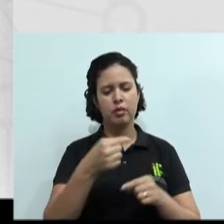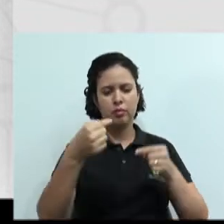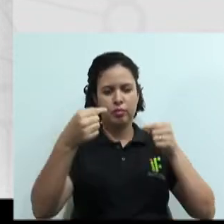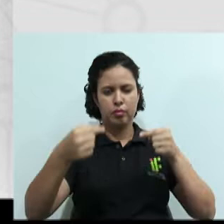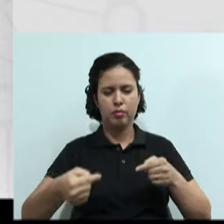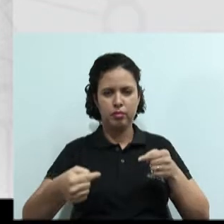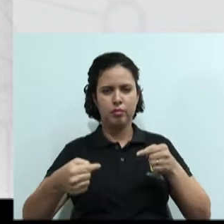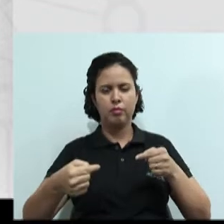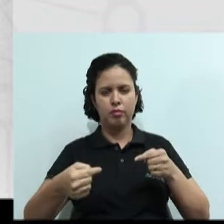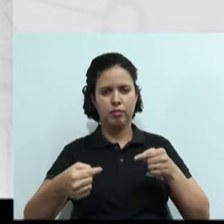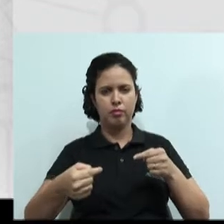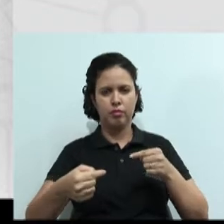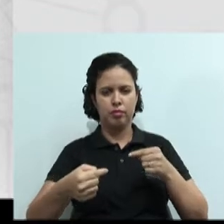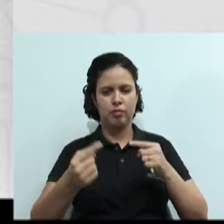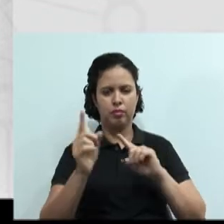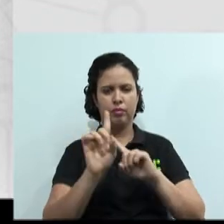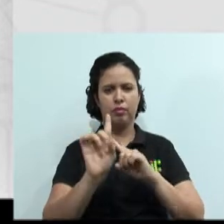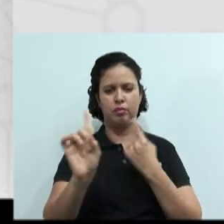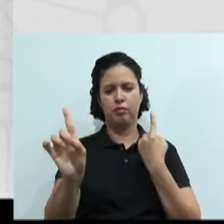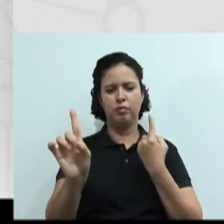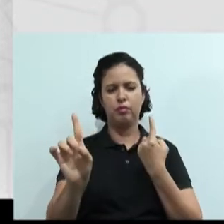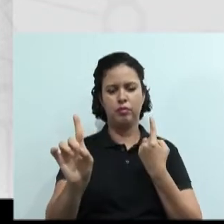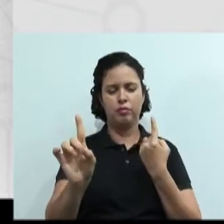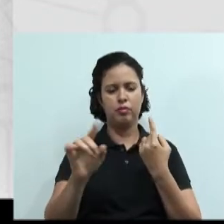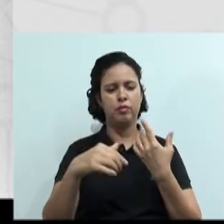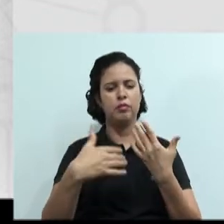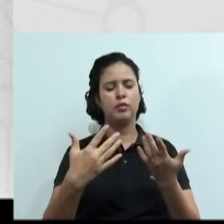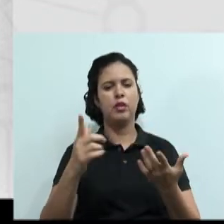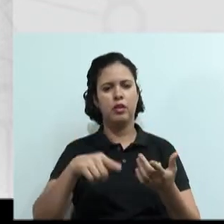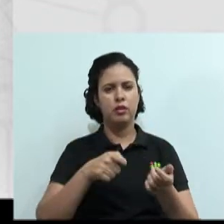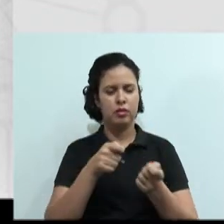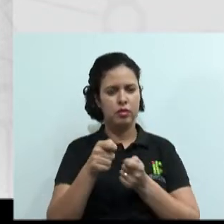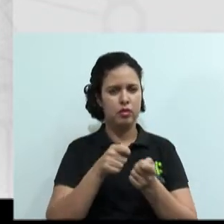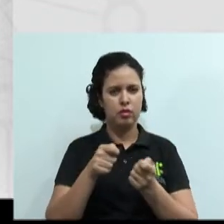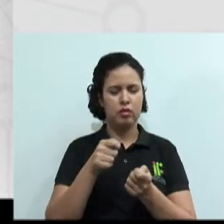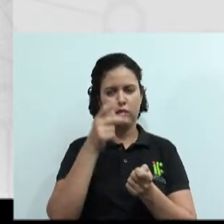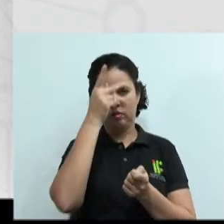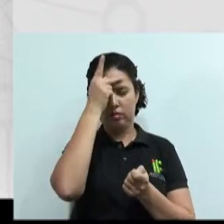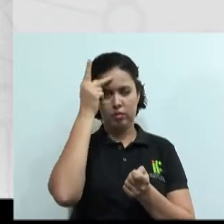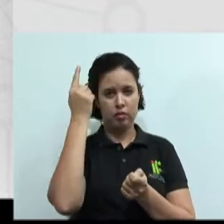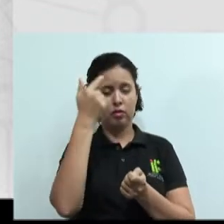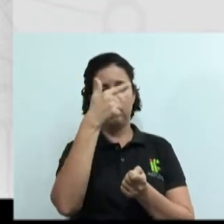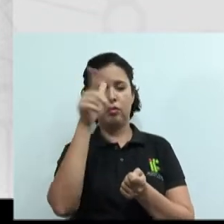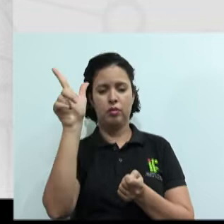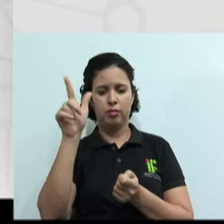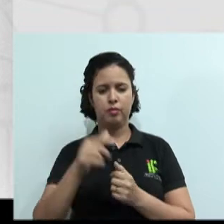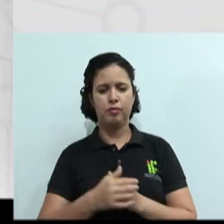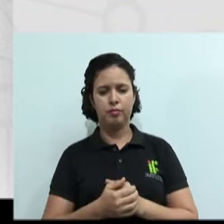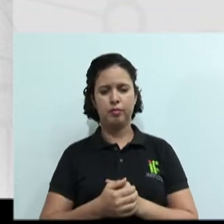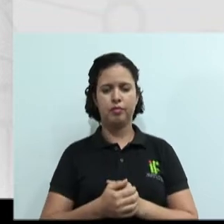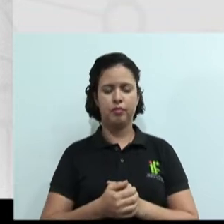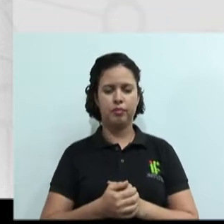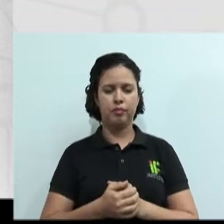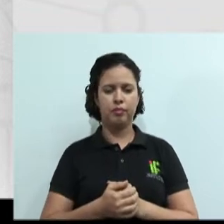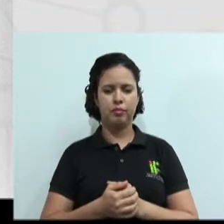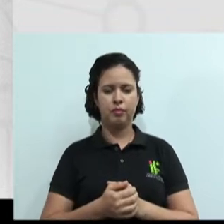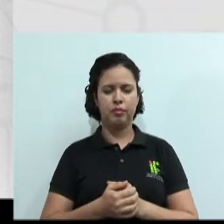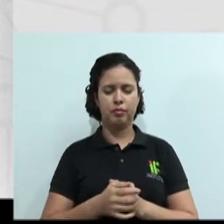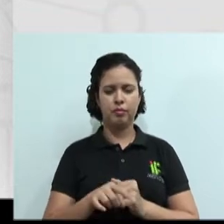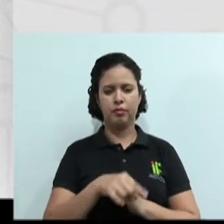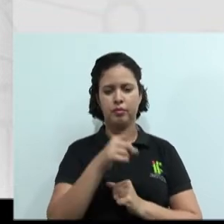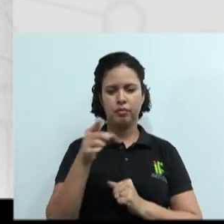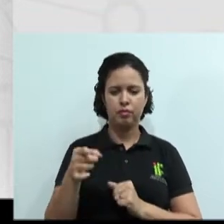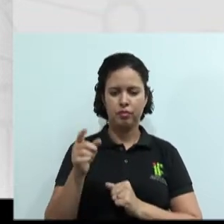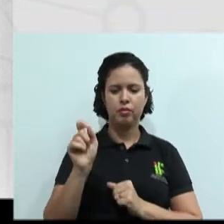adversária da outra. Lembra disso? O procedimento é controlado por terceiros. Já na arbitragem, que é diferente do judiciário,